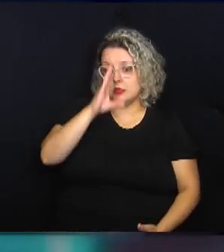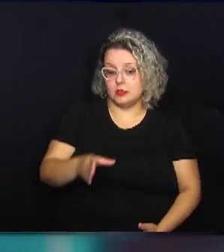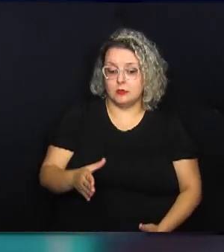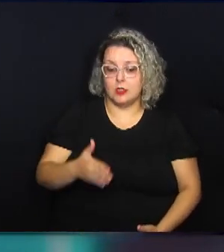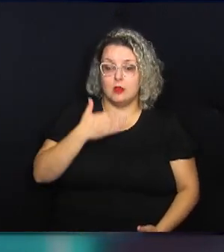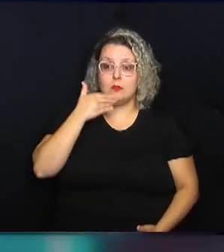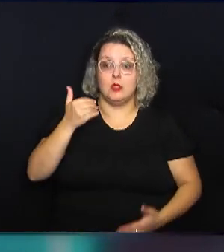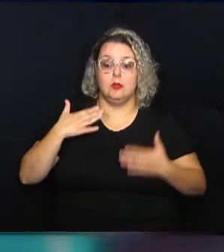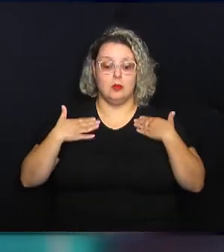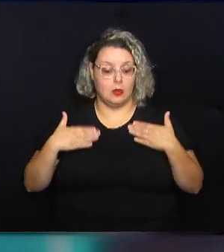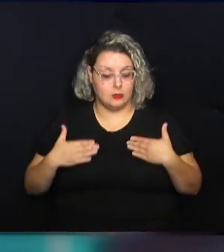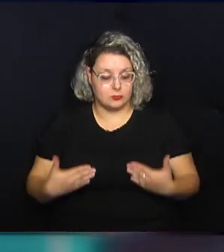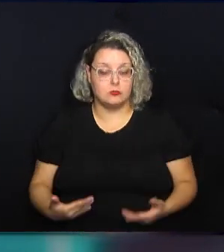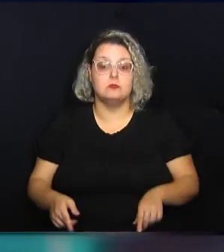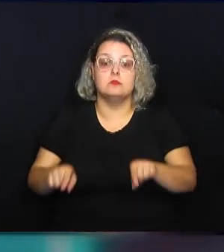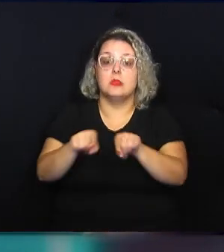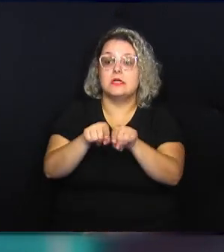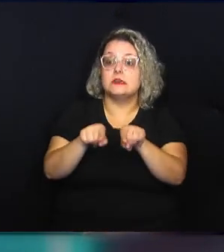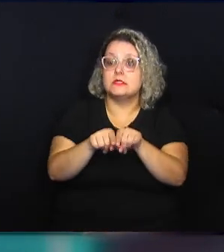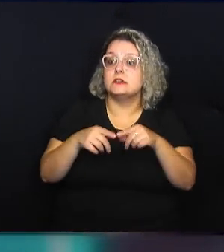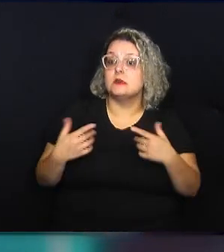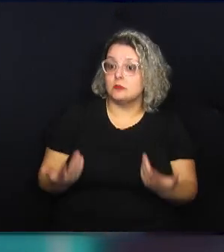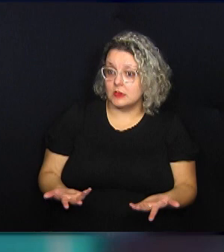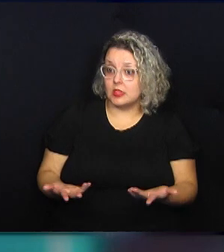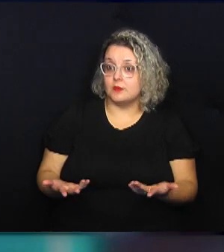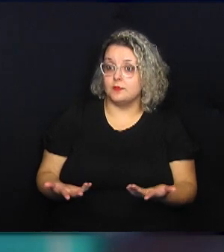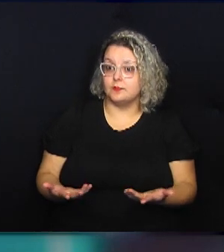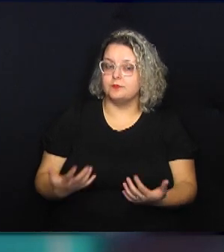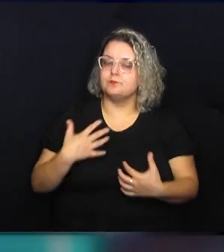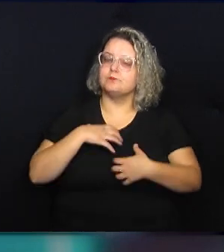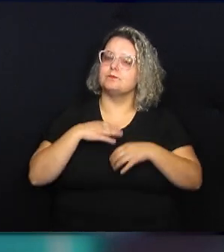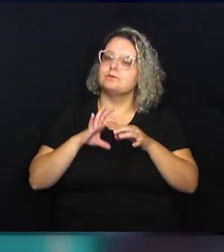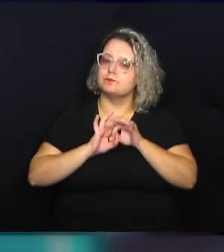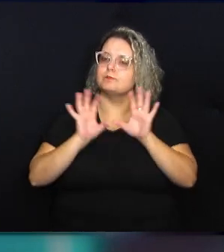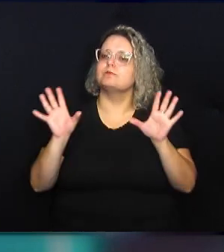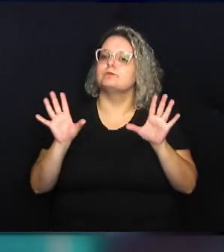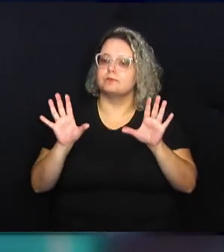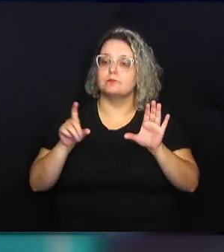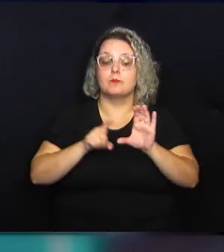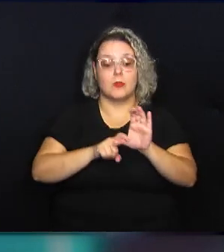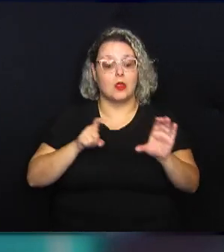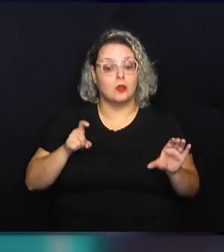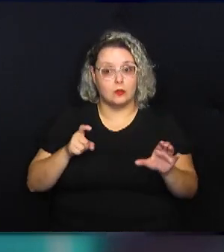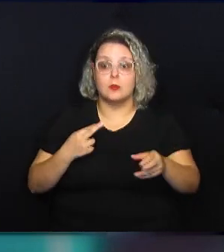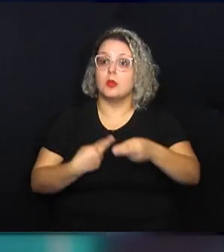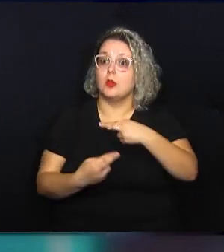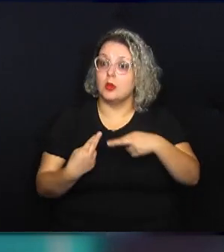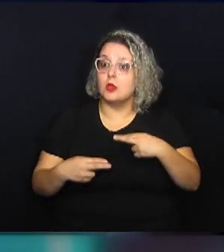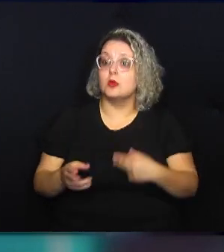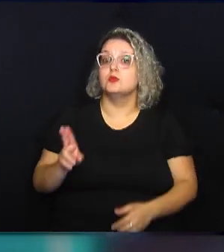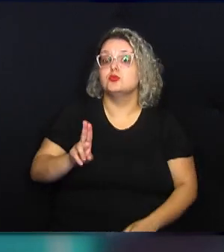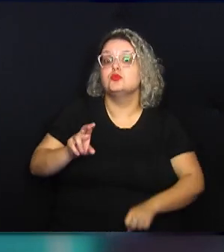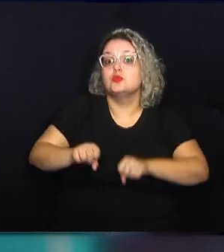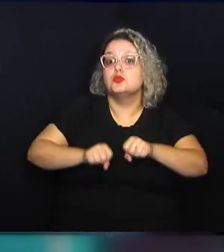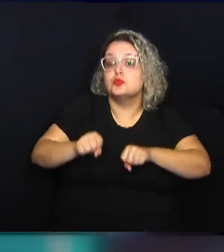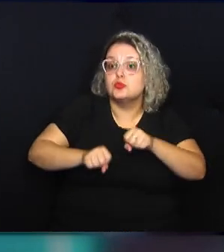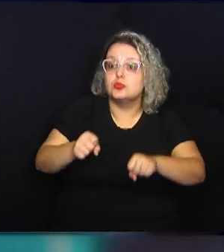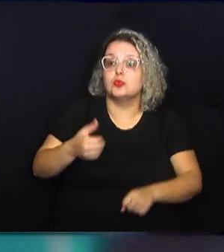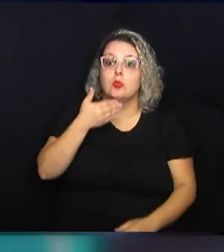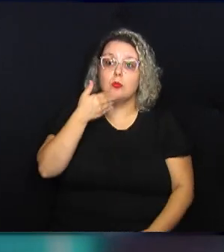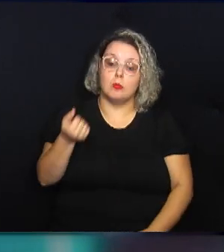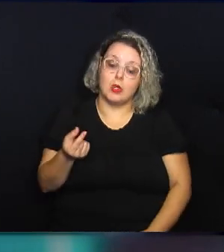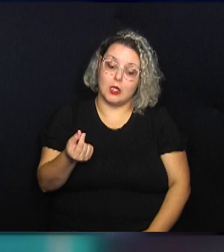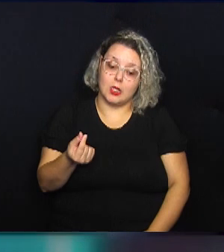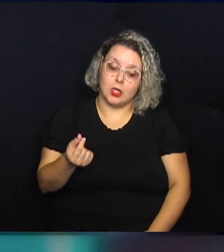principalmente a melhora no condicionamento físico, mas também uma sensação de liberdade e autonomia em relação ao uso da